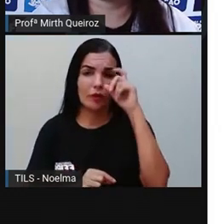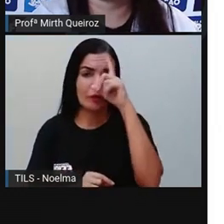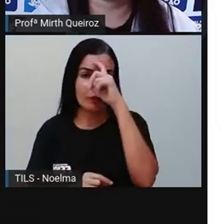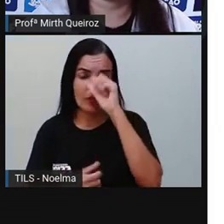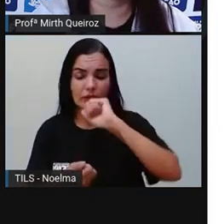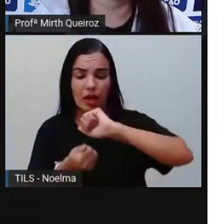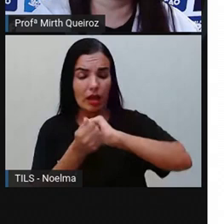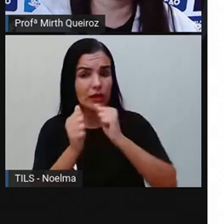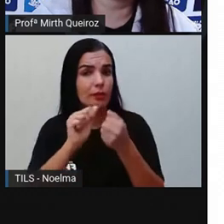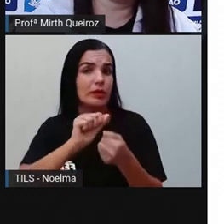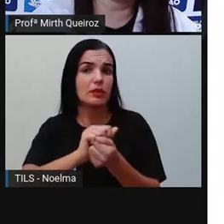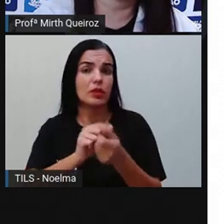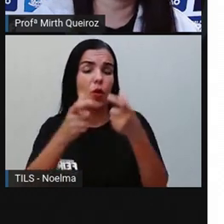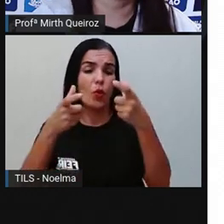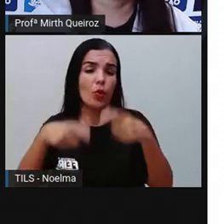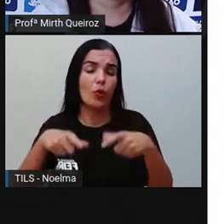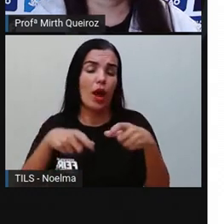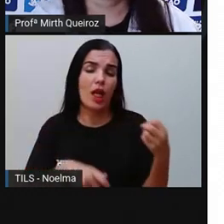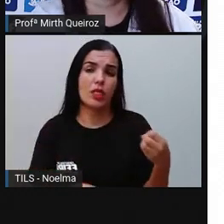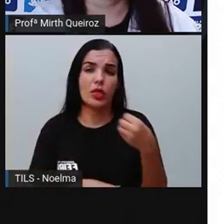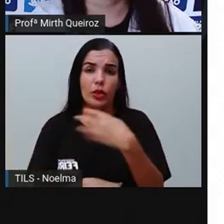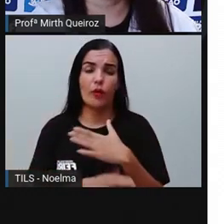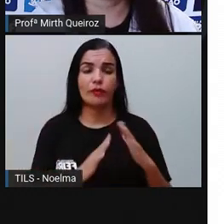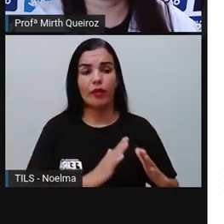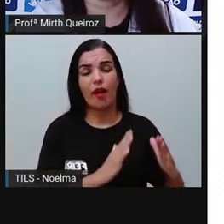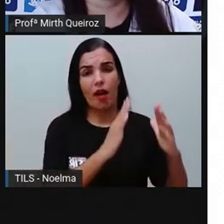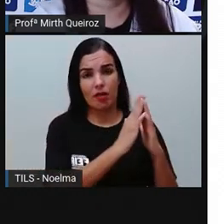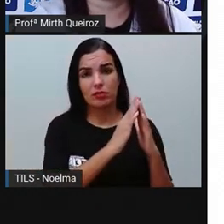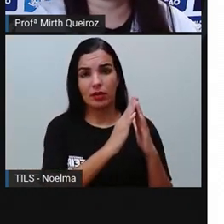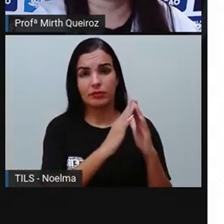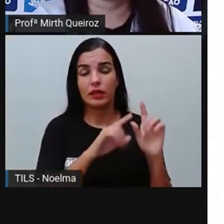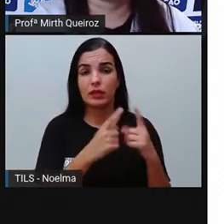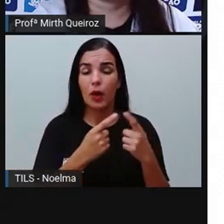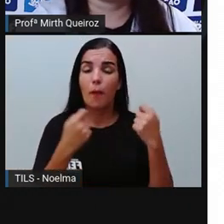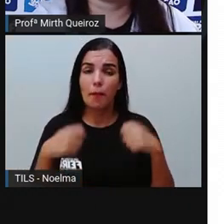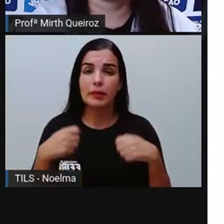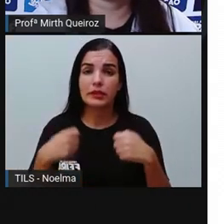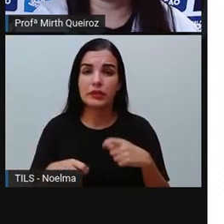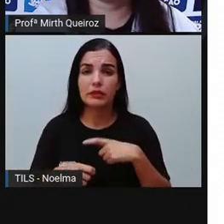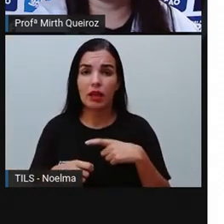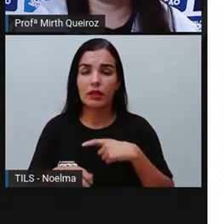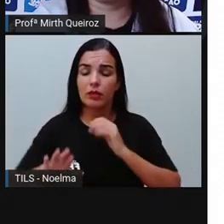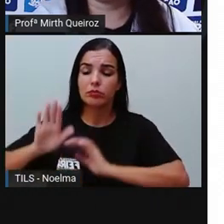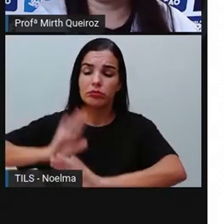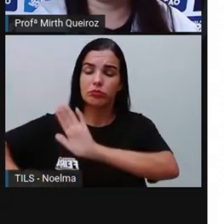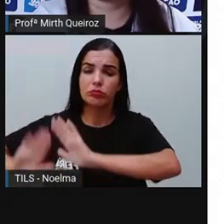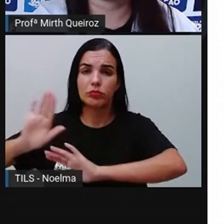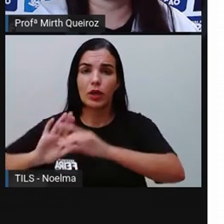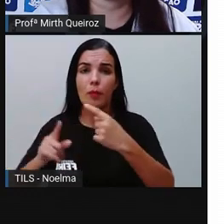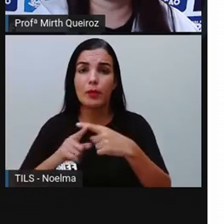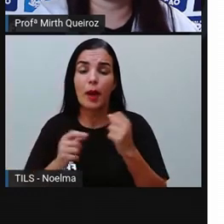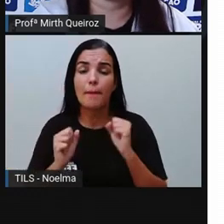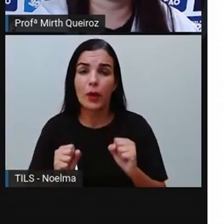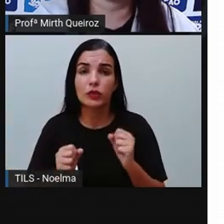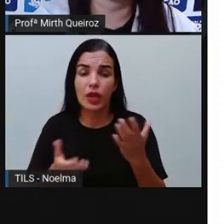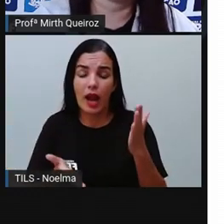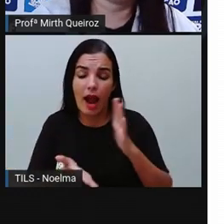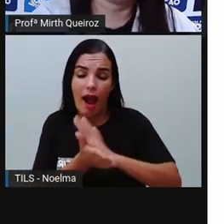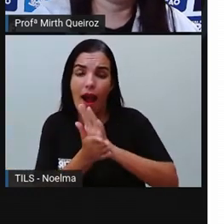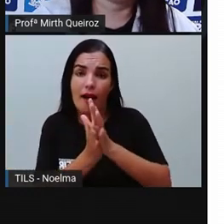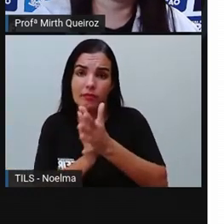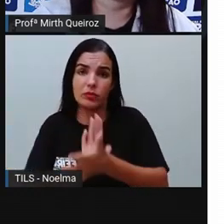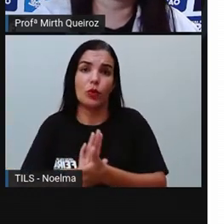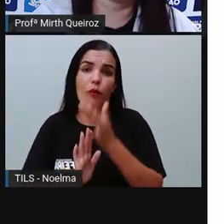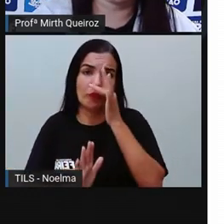adaptação a um novo habitat. E, assim, eles podem chegar até mesmo a serem extintos, né?